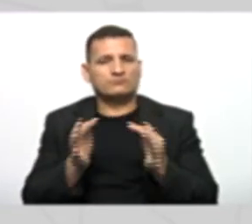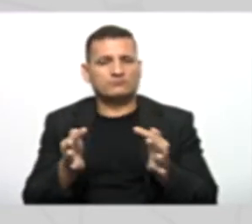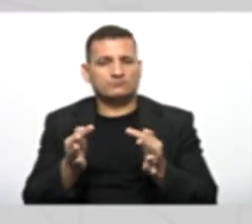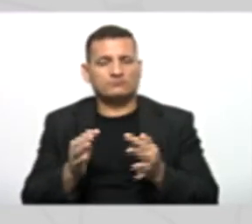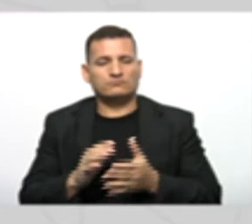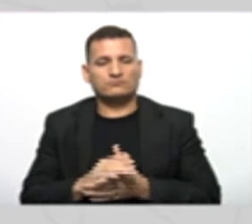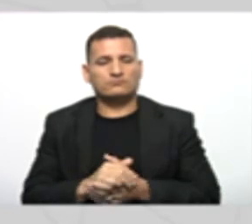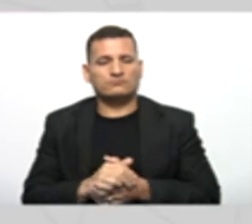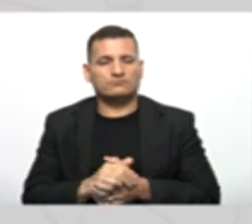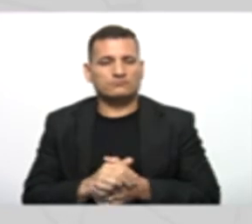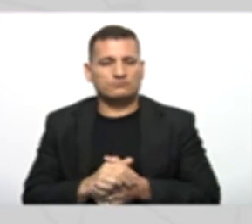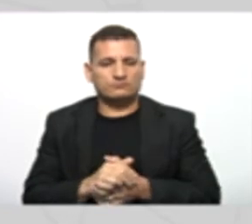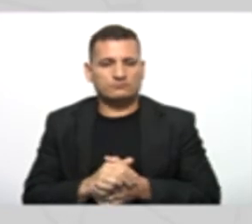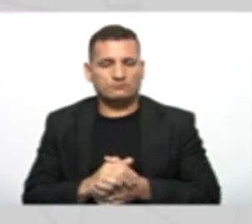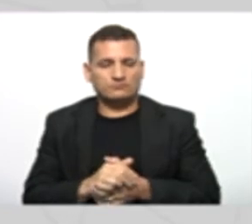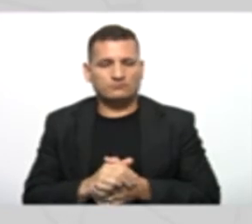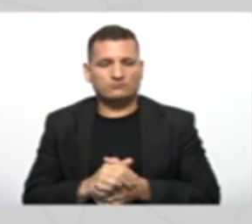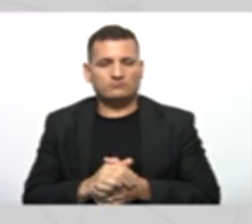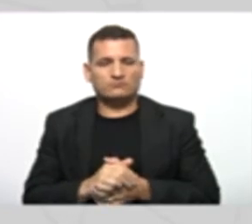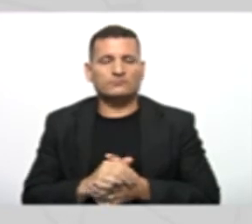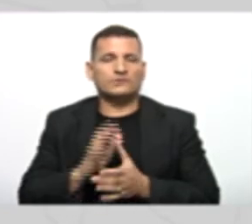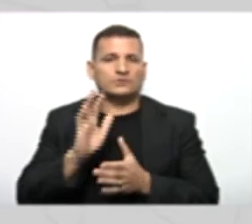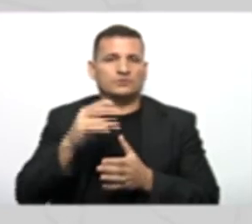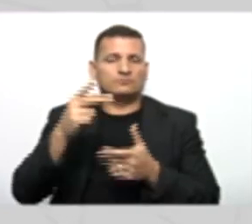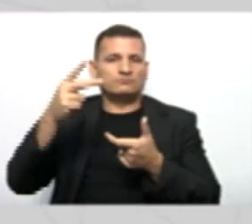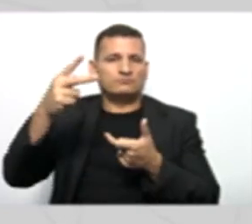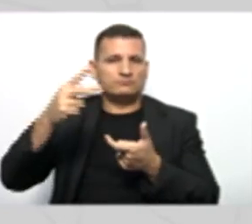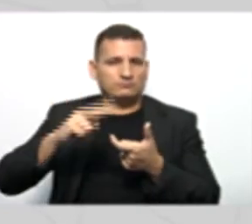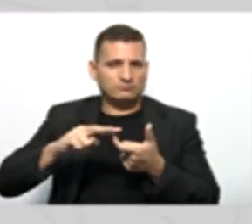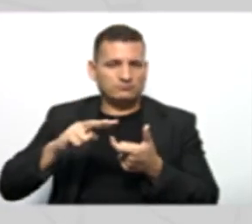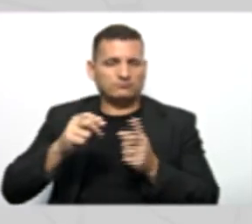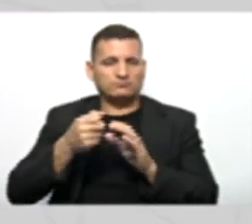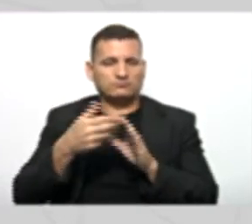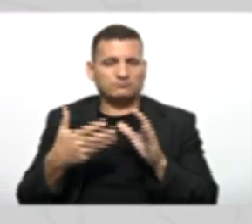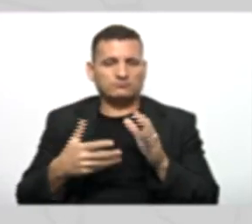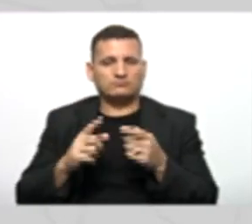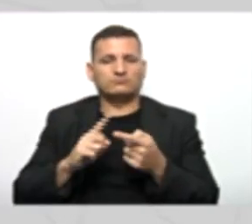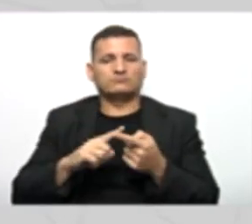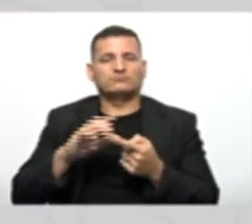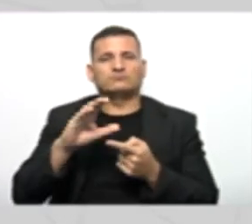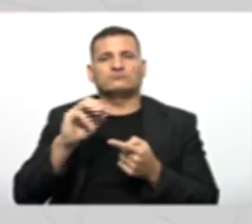é que funciona Nós herdamos As características Campeonato